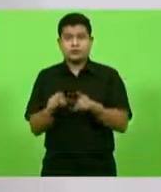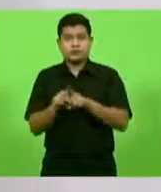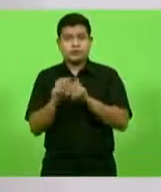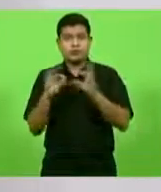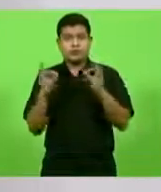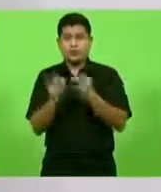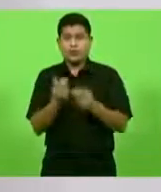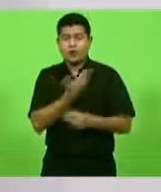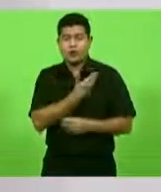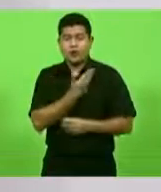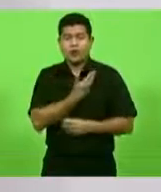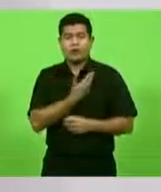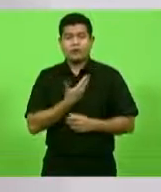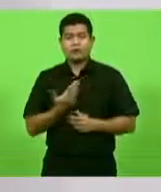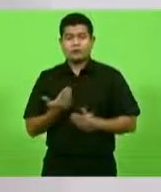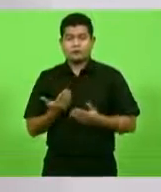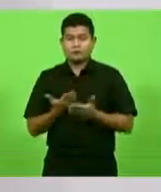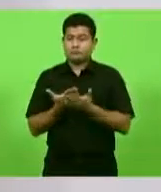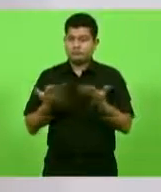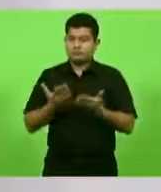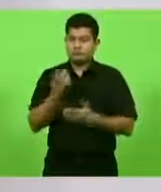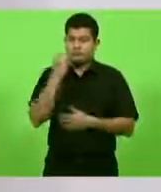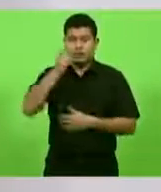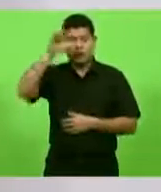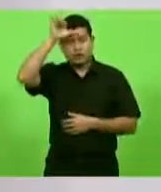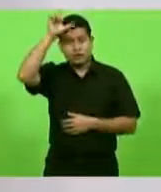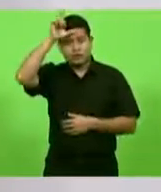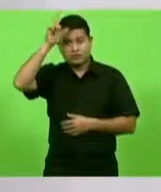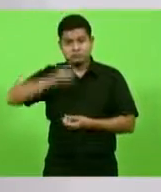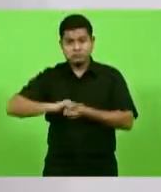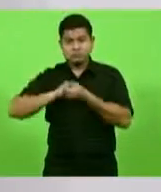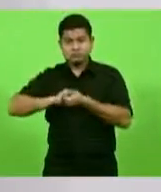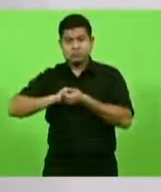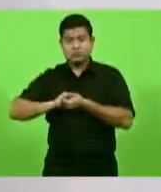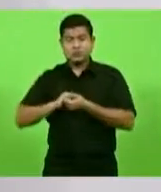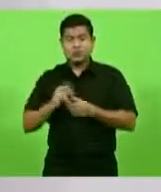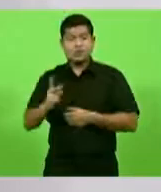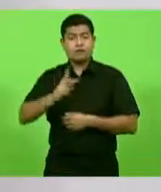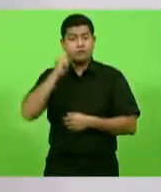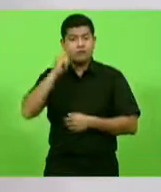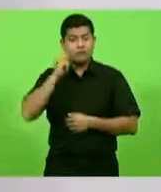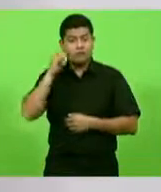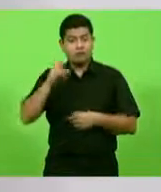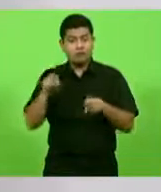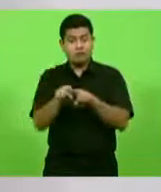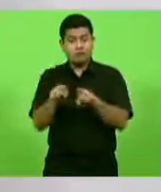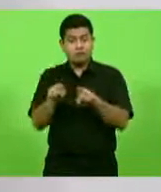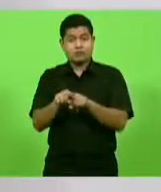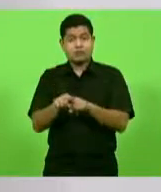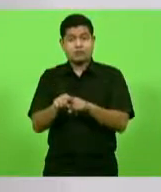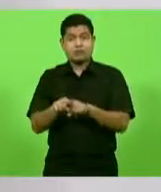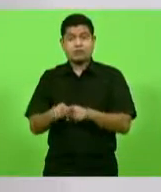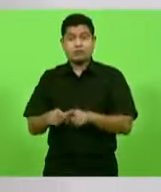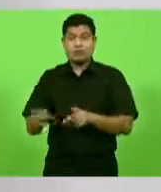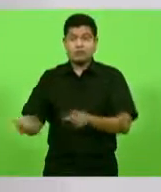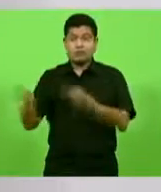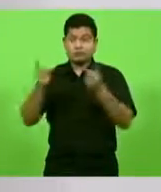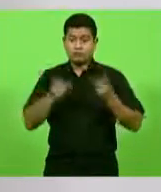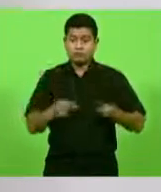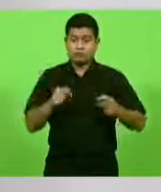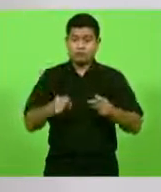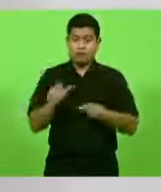de todos, os deputados, deputado Sargento Lima, cumprimentar os vereadores e a vereadora de